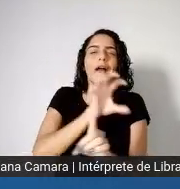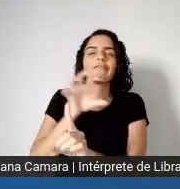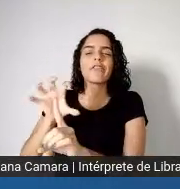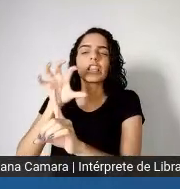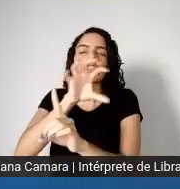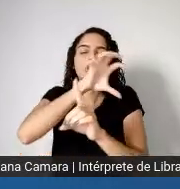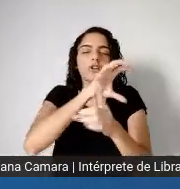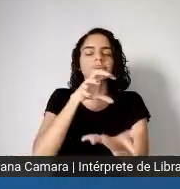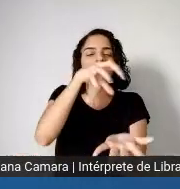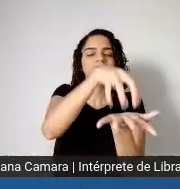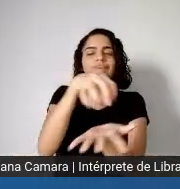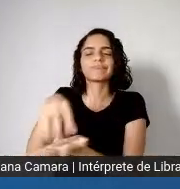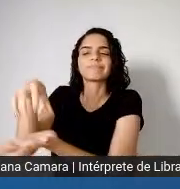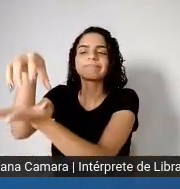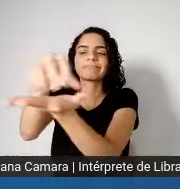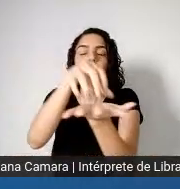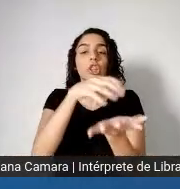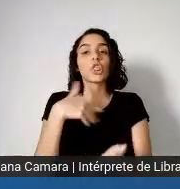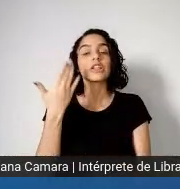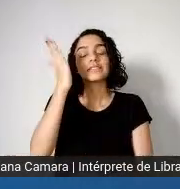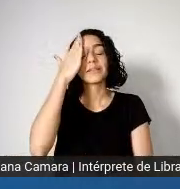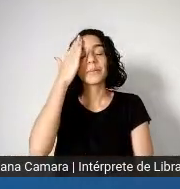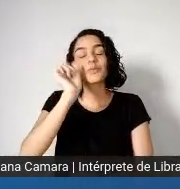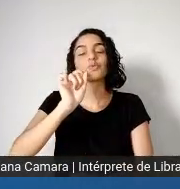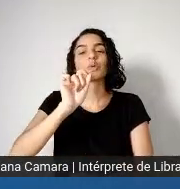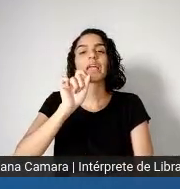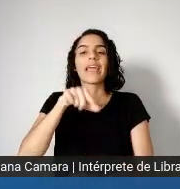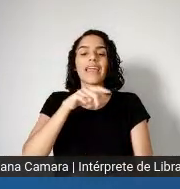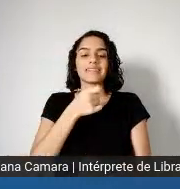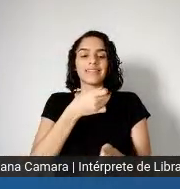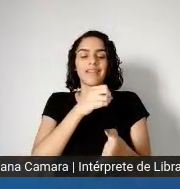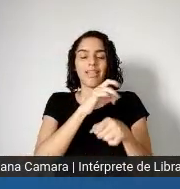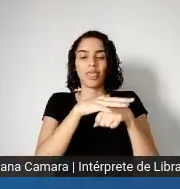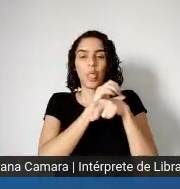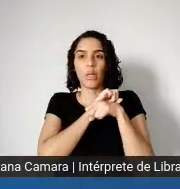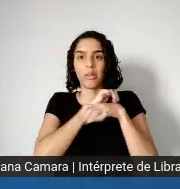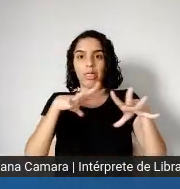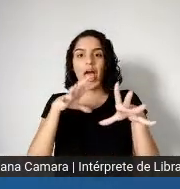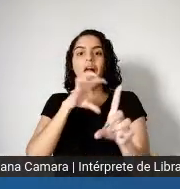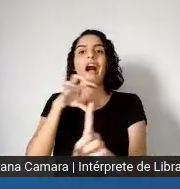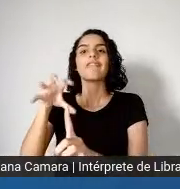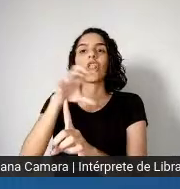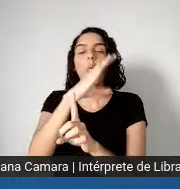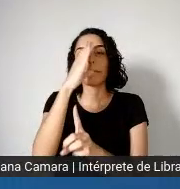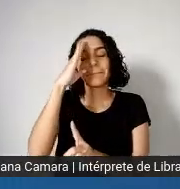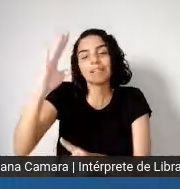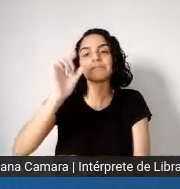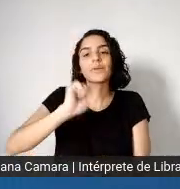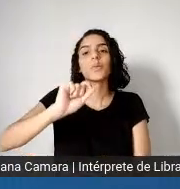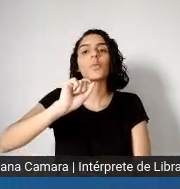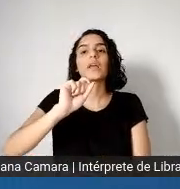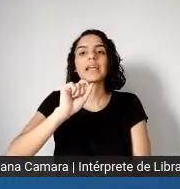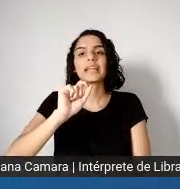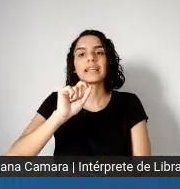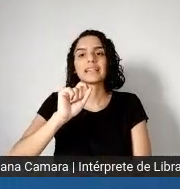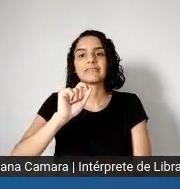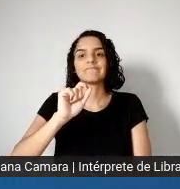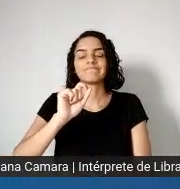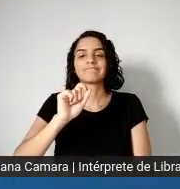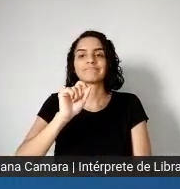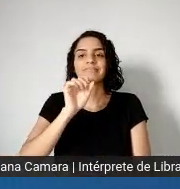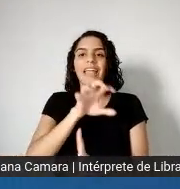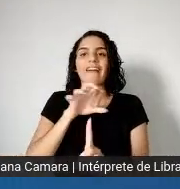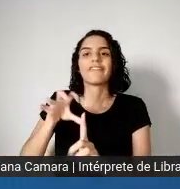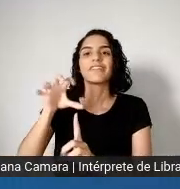pela pandemia, mostram que sempre, né, a distribuição é